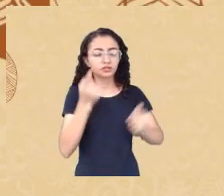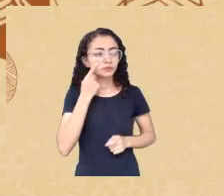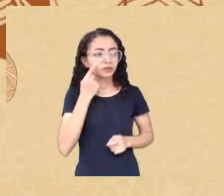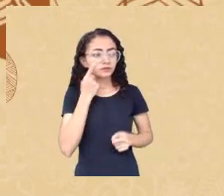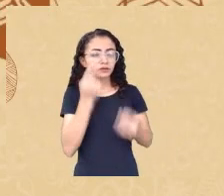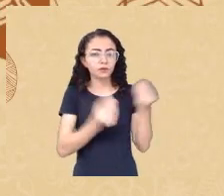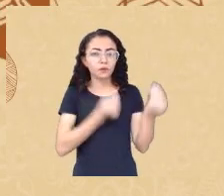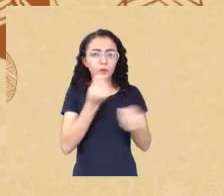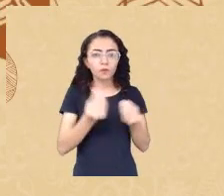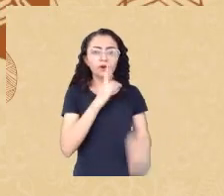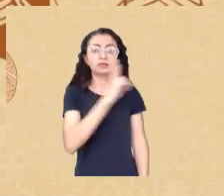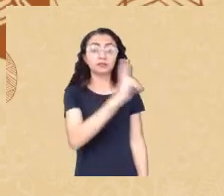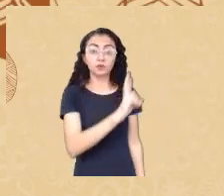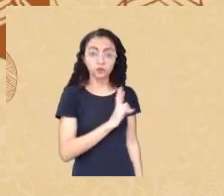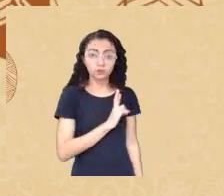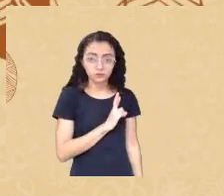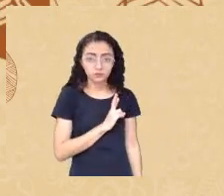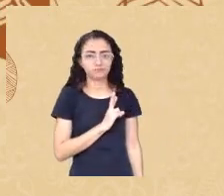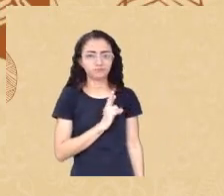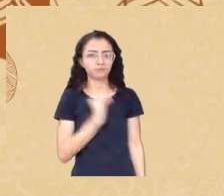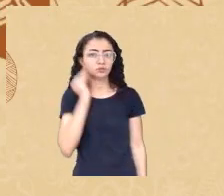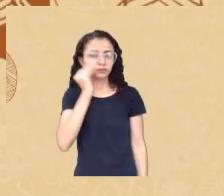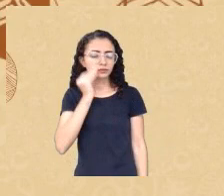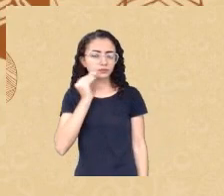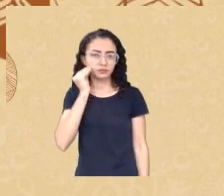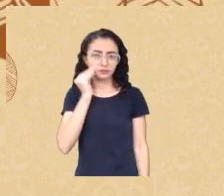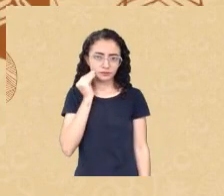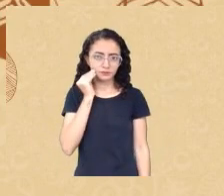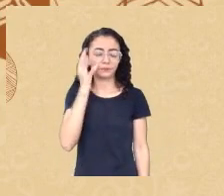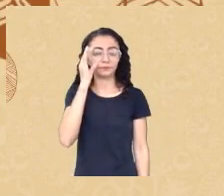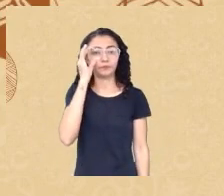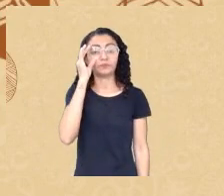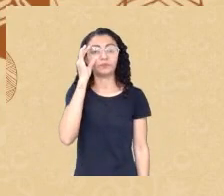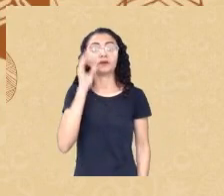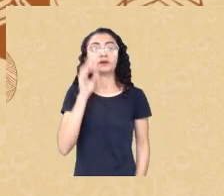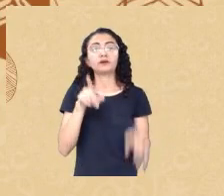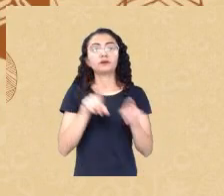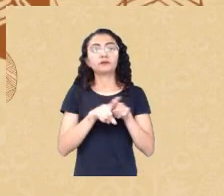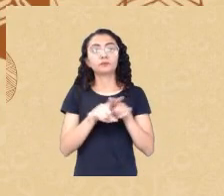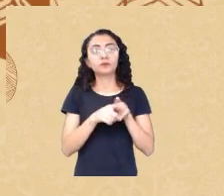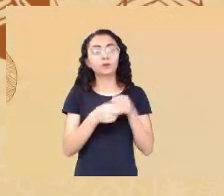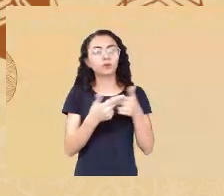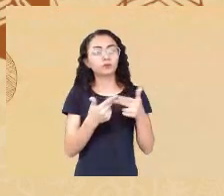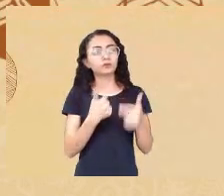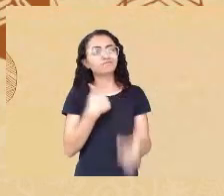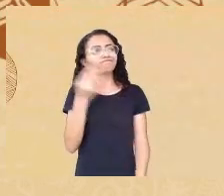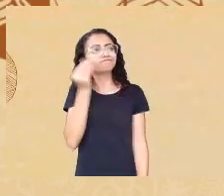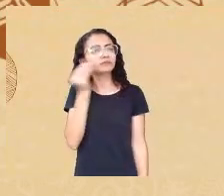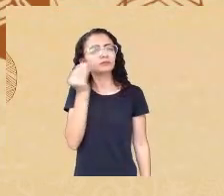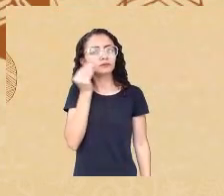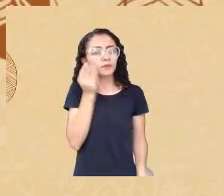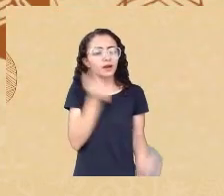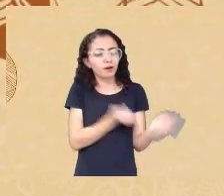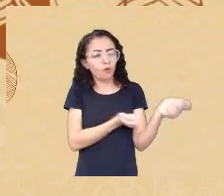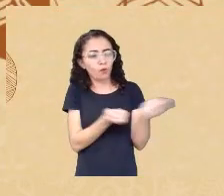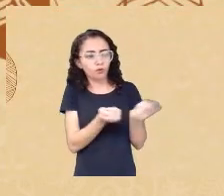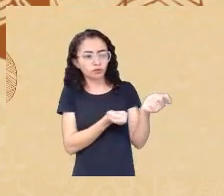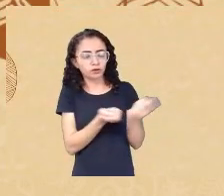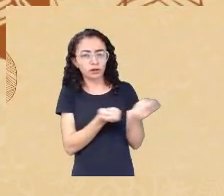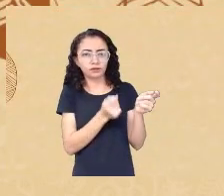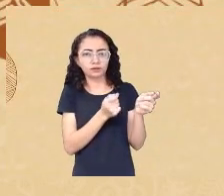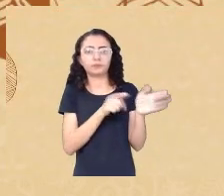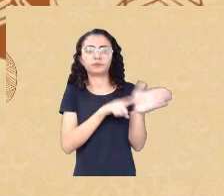conseguiria fechar isso uma das coisas que eu sempre tentei fazer para controlar nas minhas pesquisas foi priorizar não